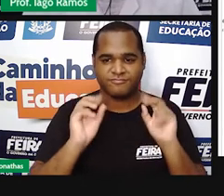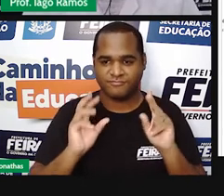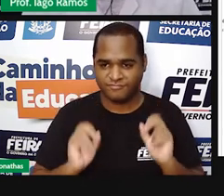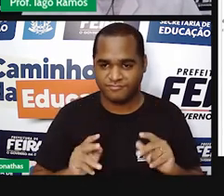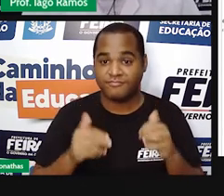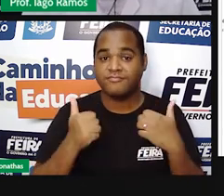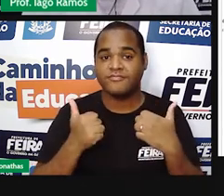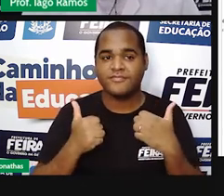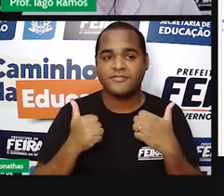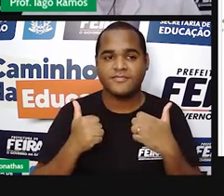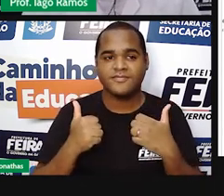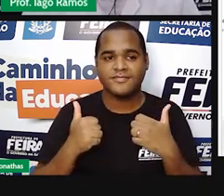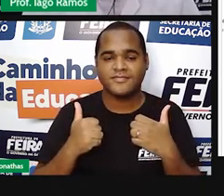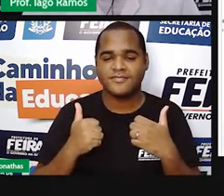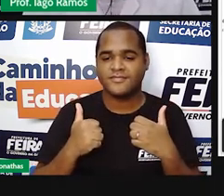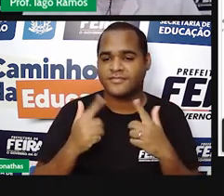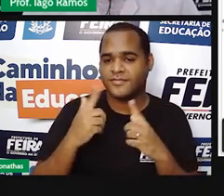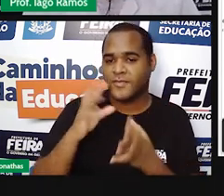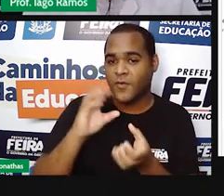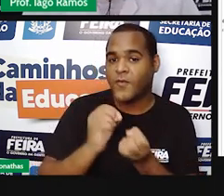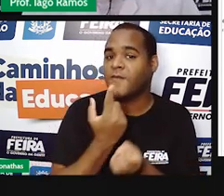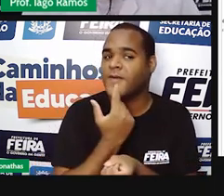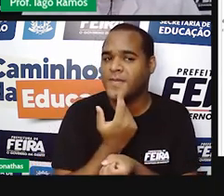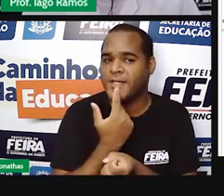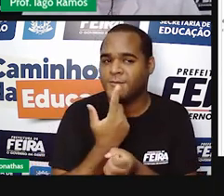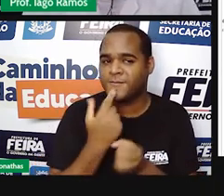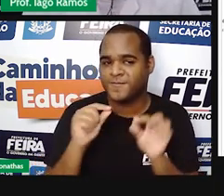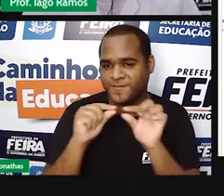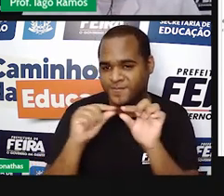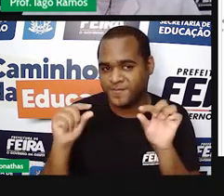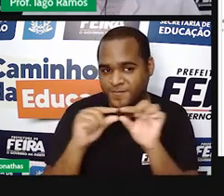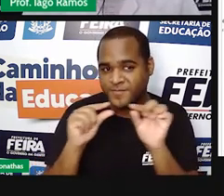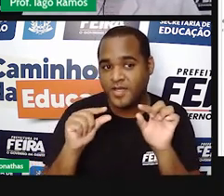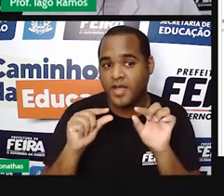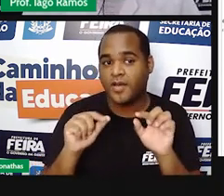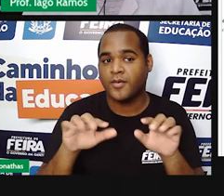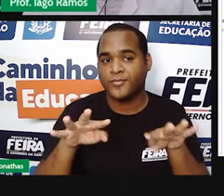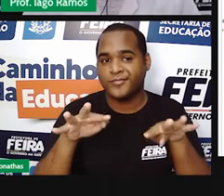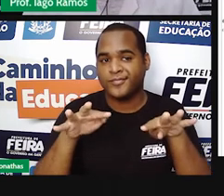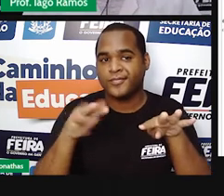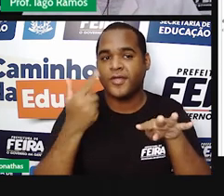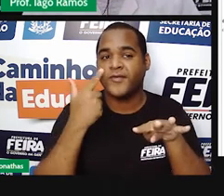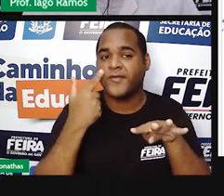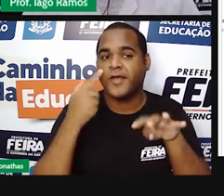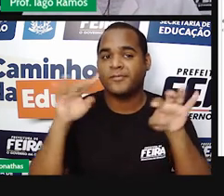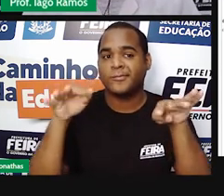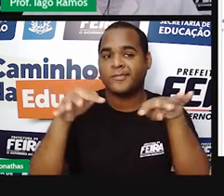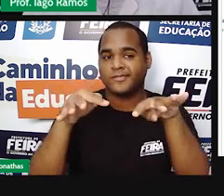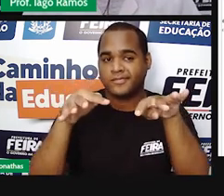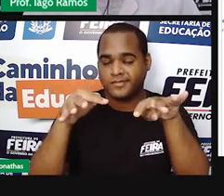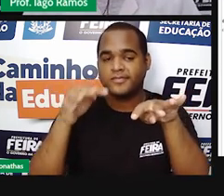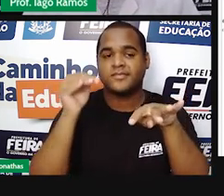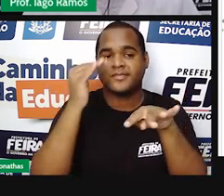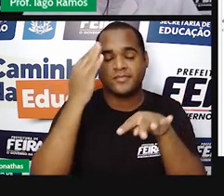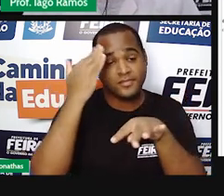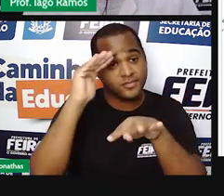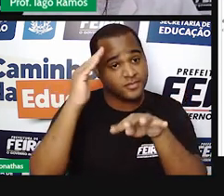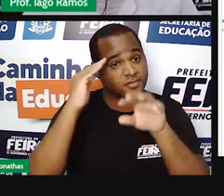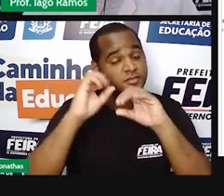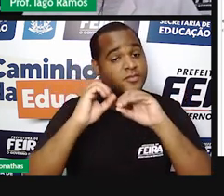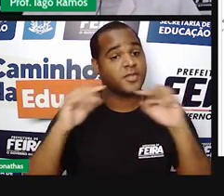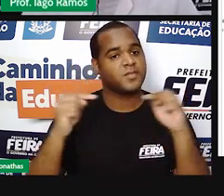E aí a gente coloca de vermelho para chamar atenção, porque é uma coisa